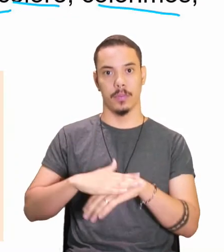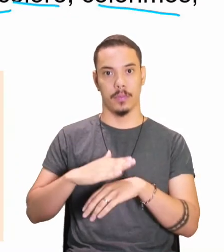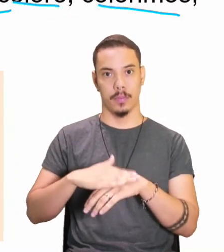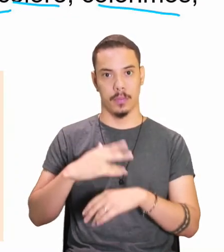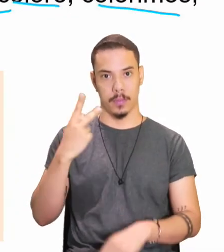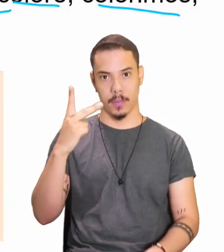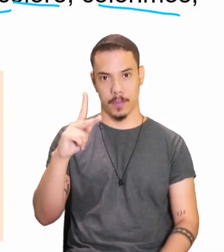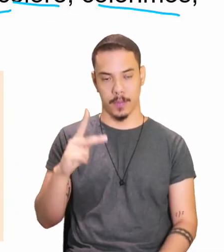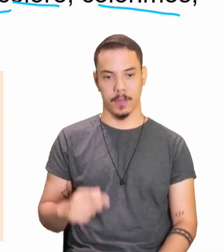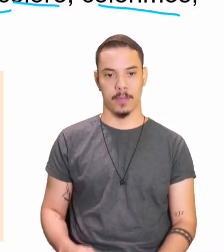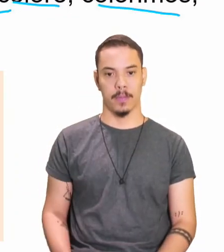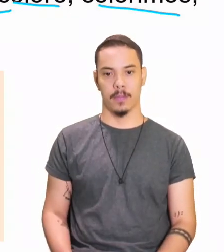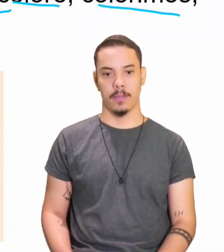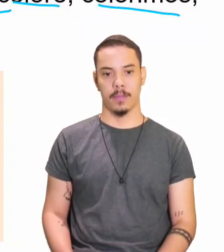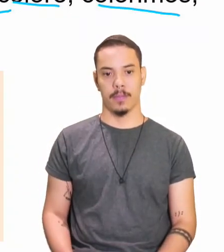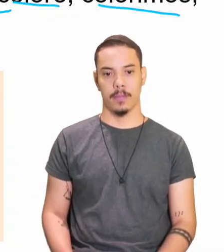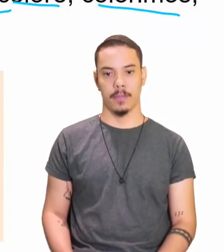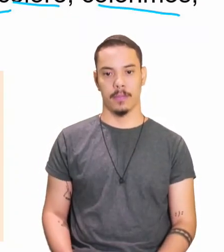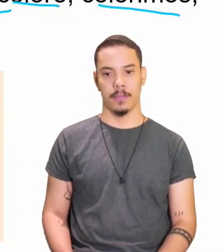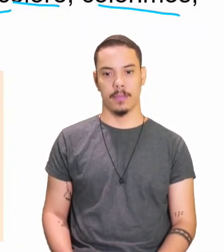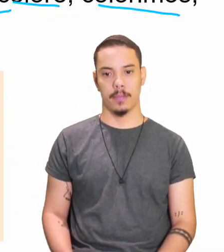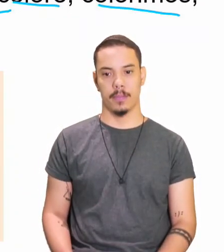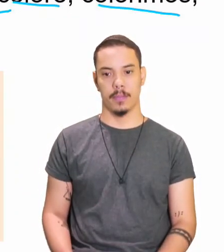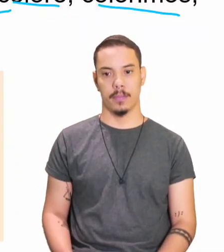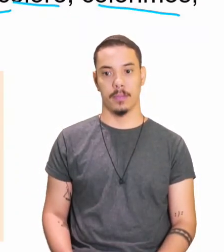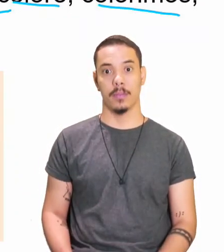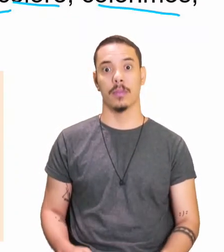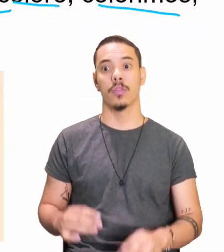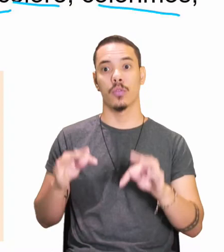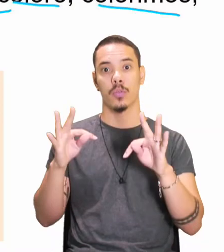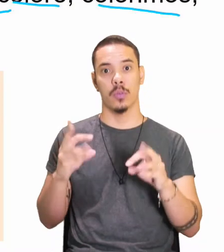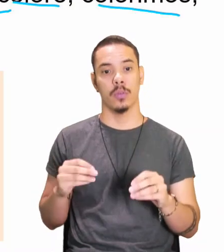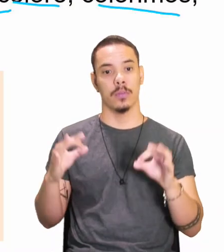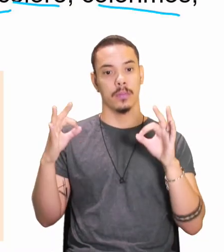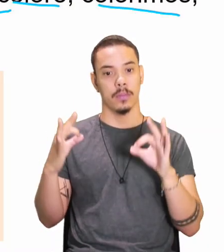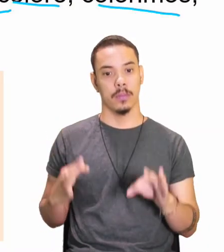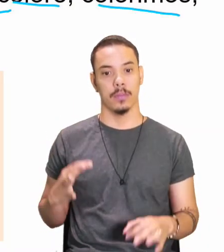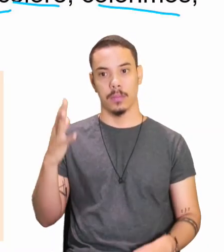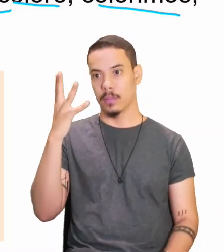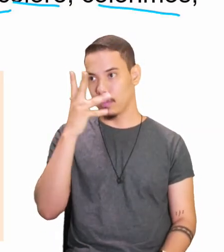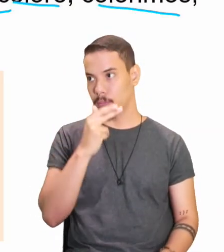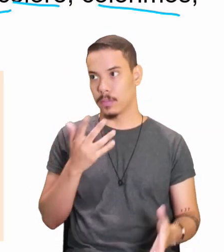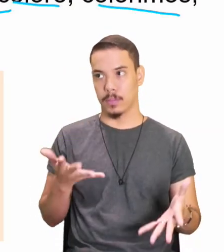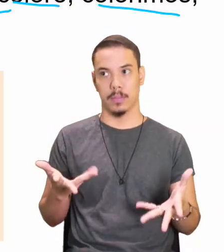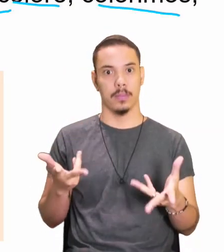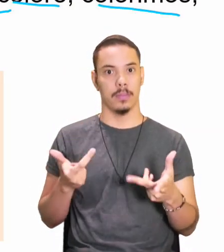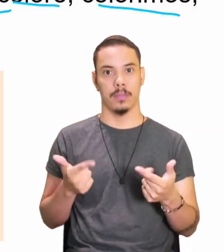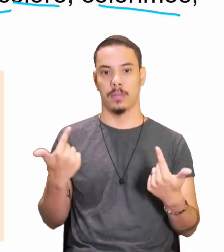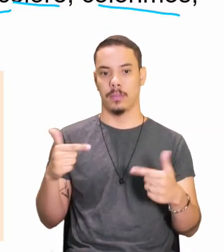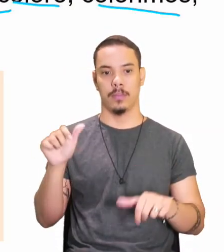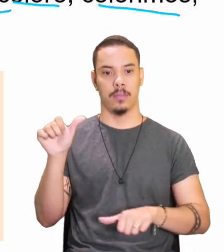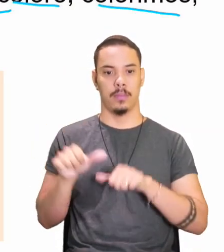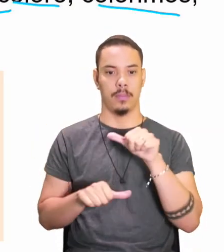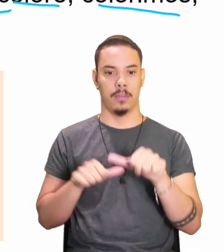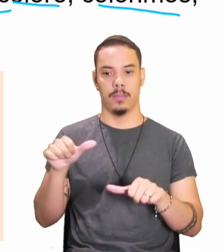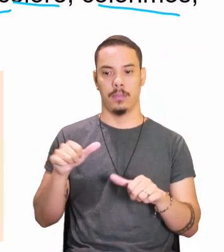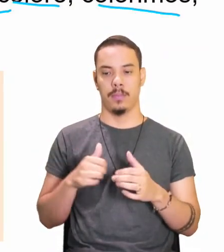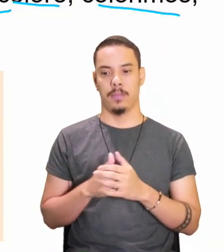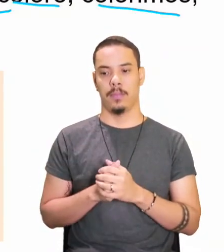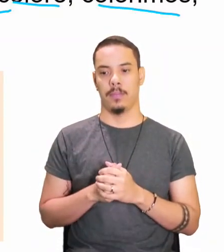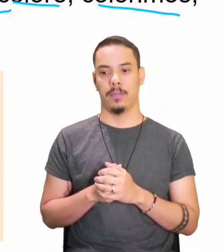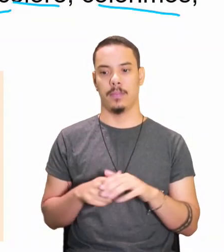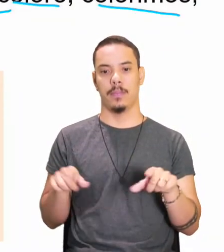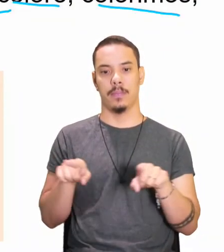tá certo? Regular, tudo certinho, lindo, maravilhoso, não sofre alteração no radical. Irregular,